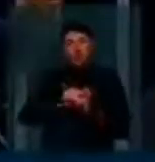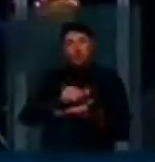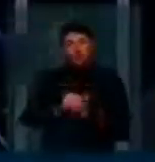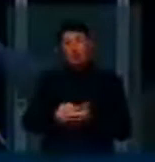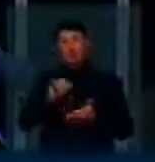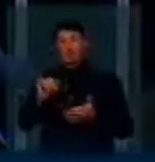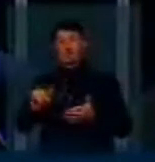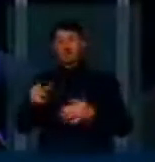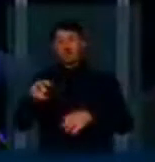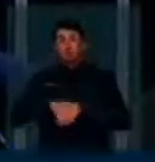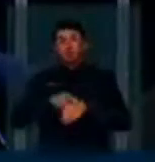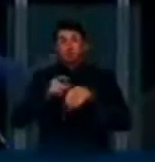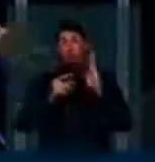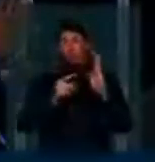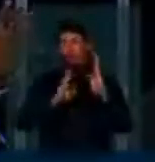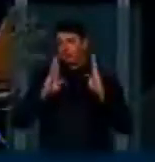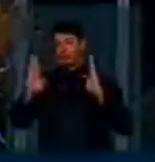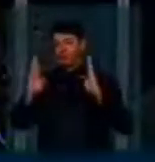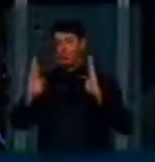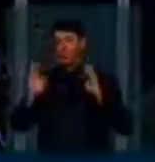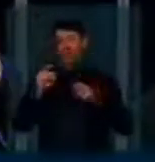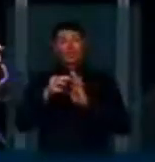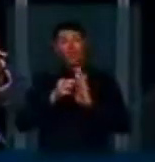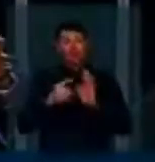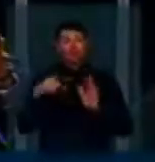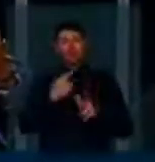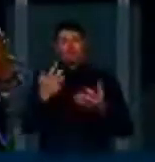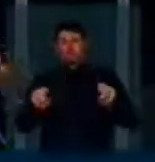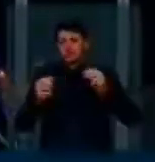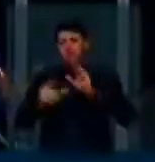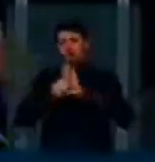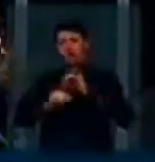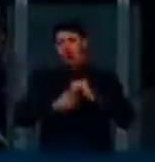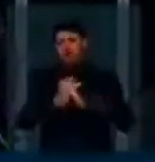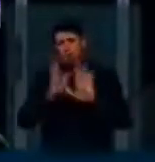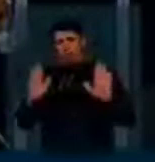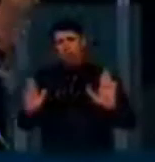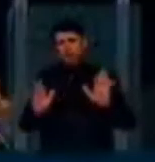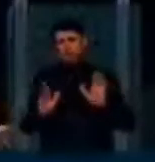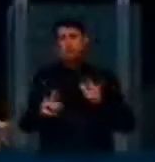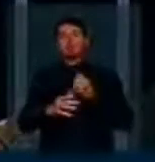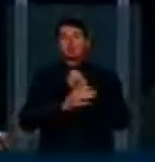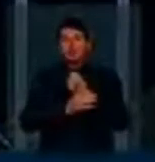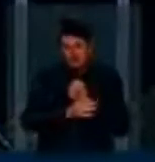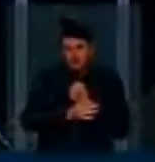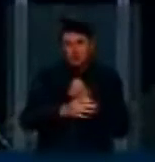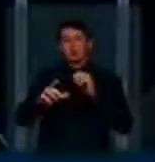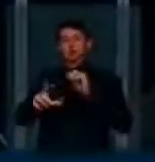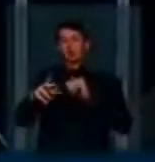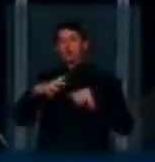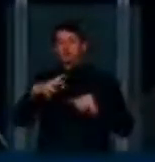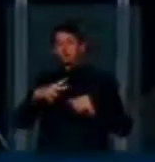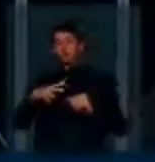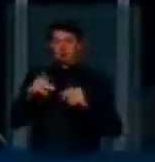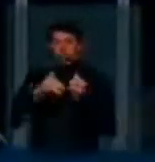momento. Então, essa é a regra que nós adotamos para o marco civil. Garantir o sigilo, como regra, e a exceção é a